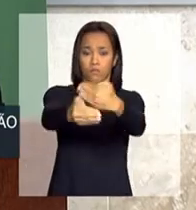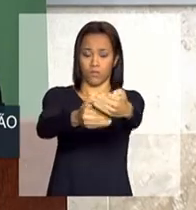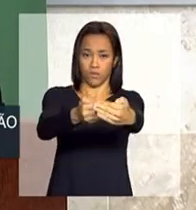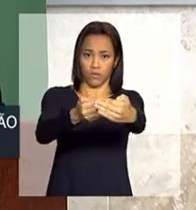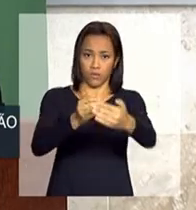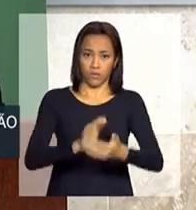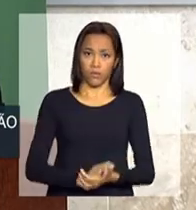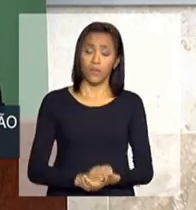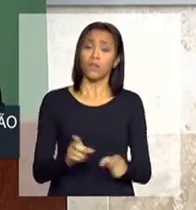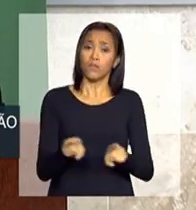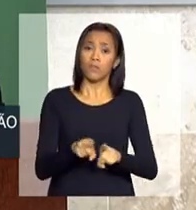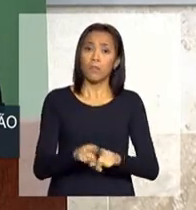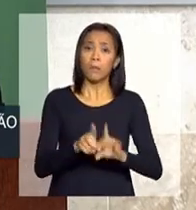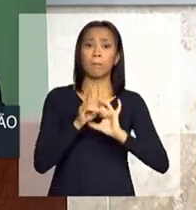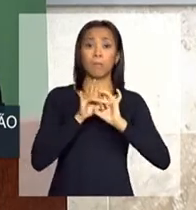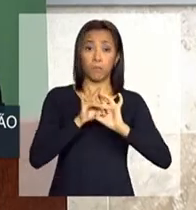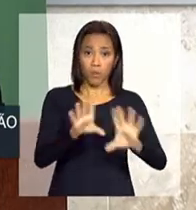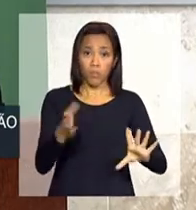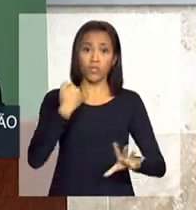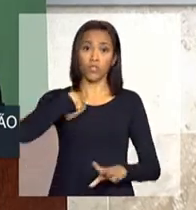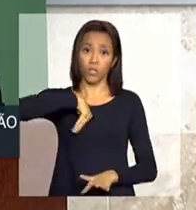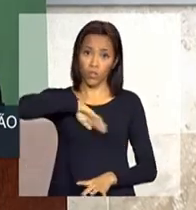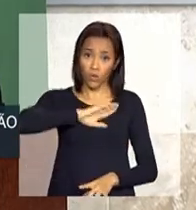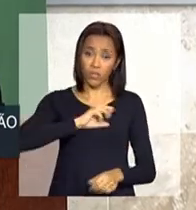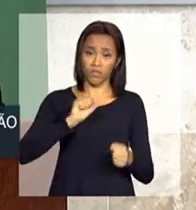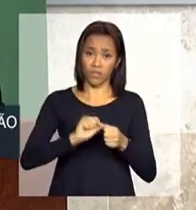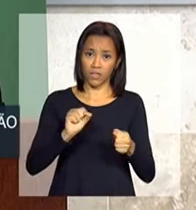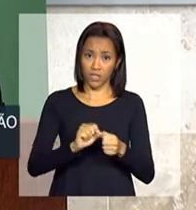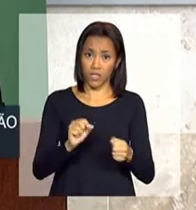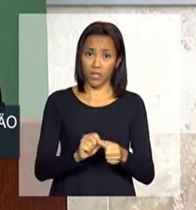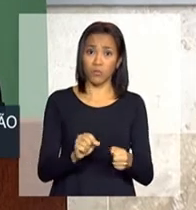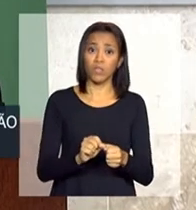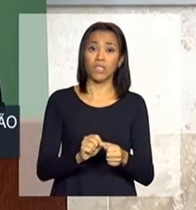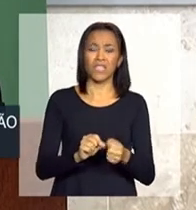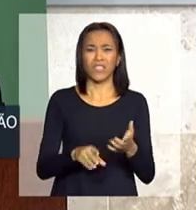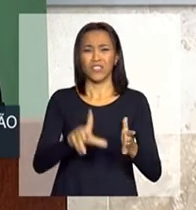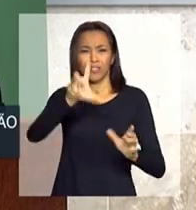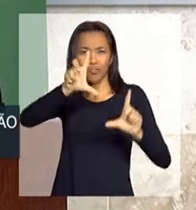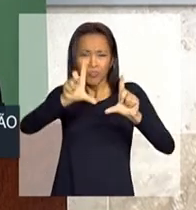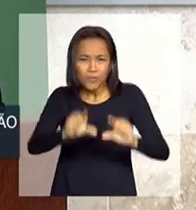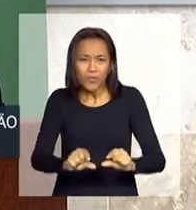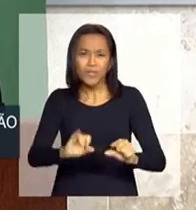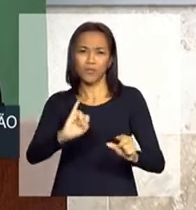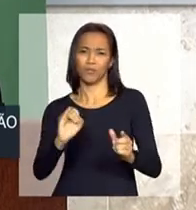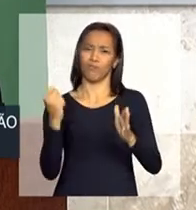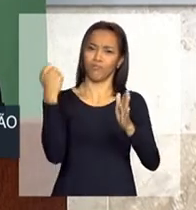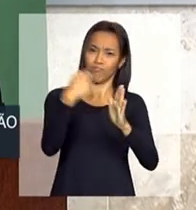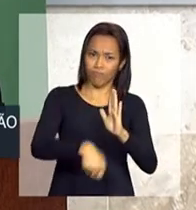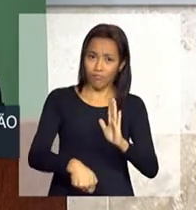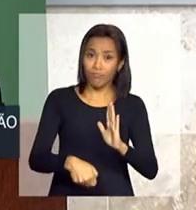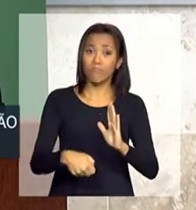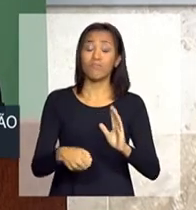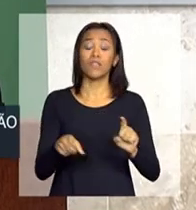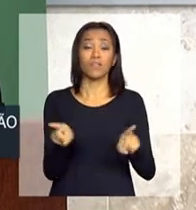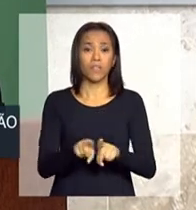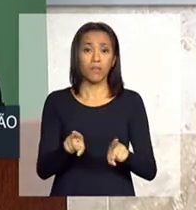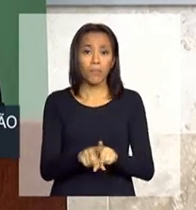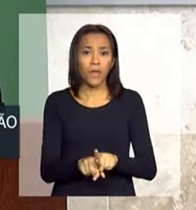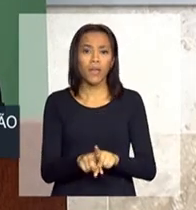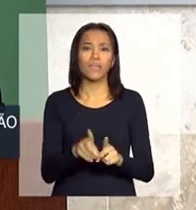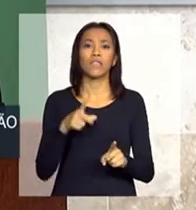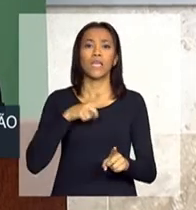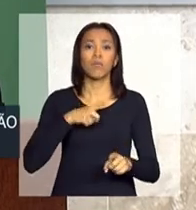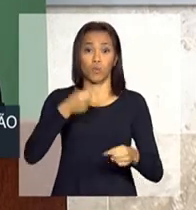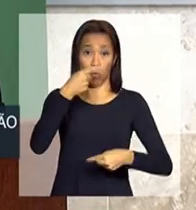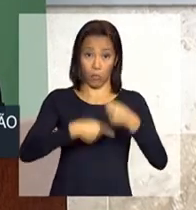permite que nós façamos desonerações tributárias, que permite que nós tenhamos uma política